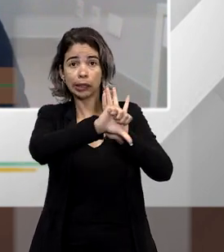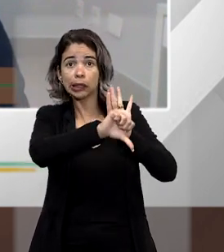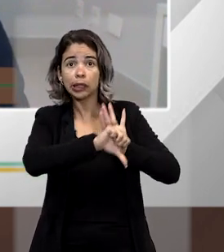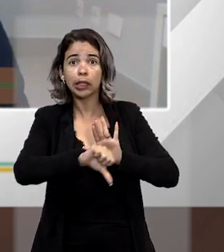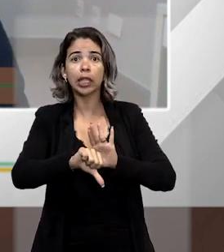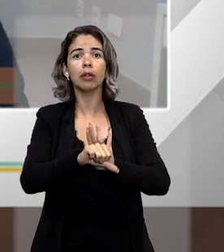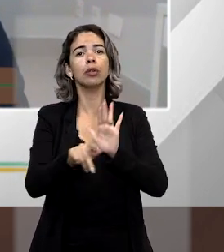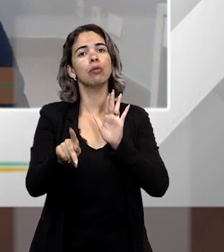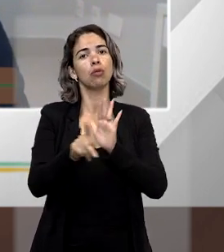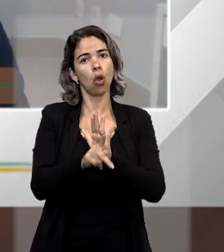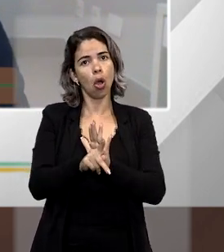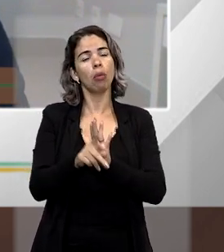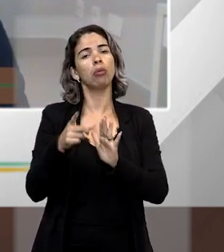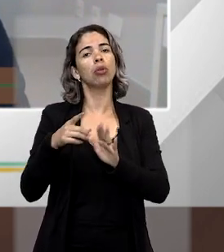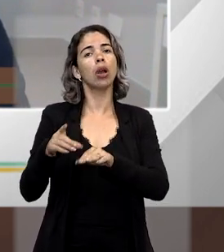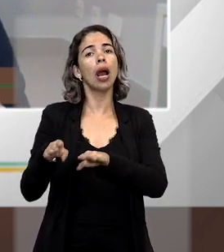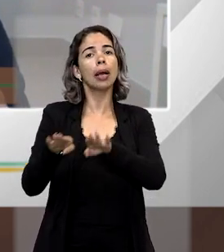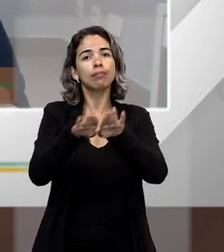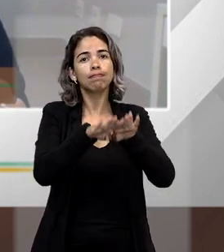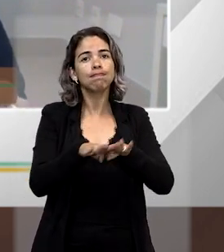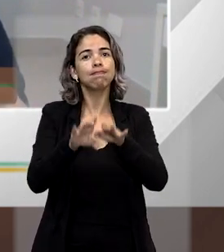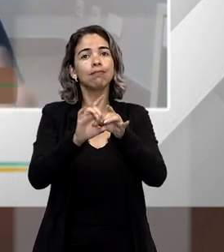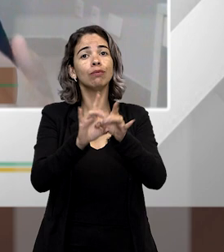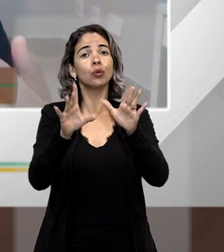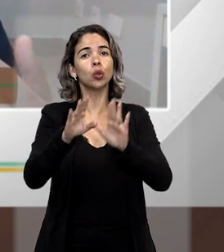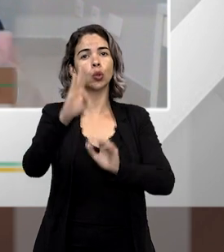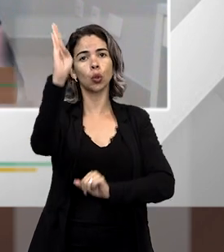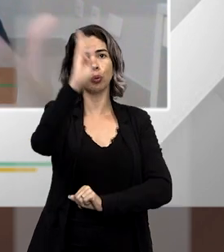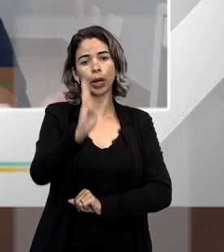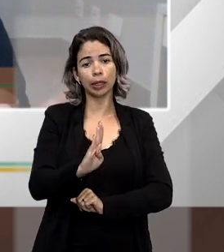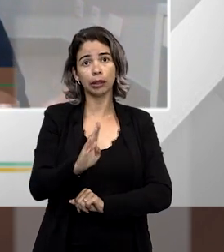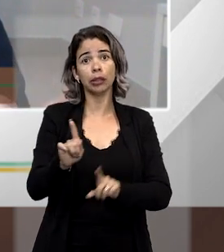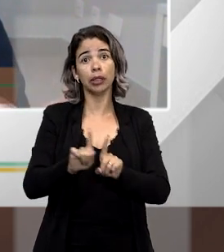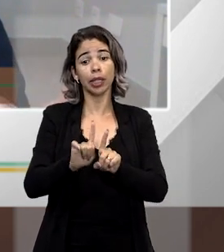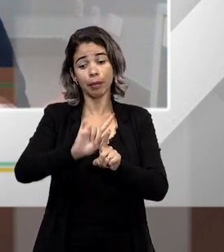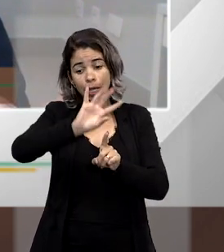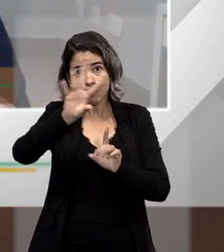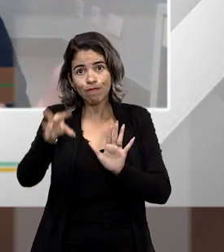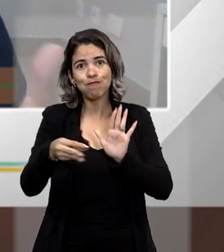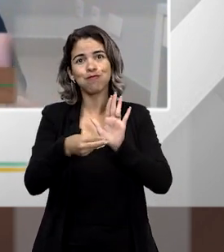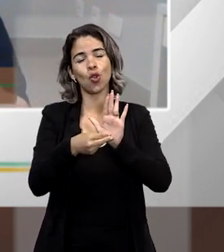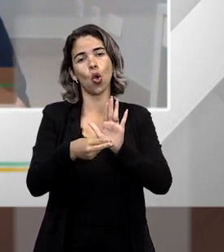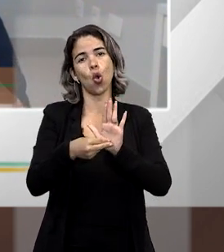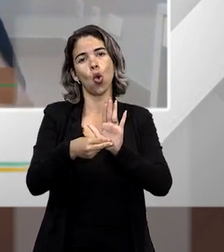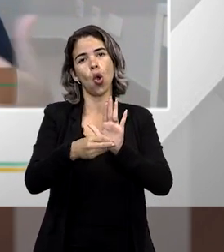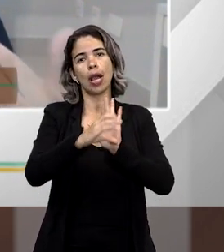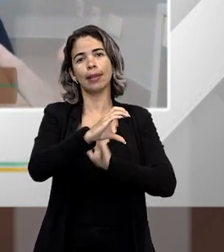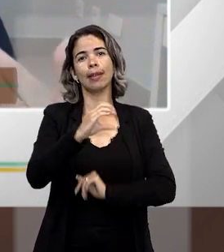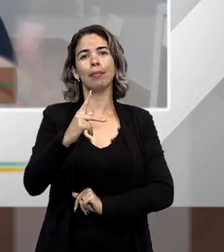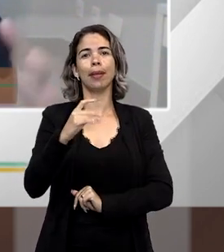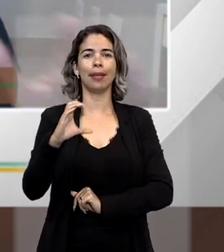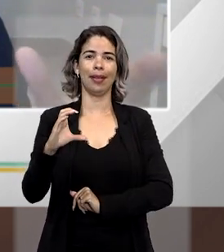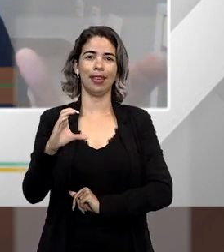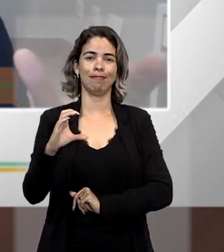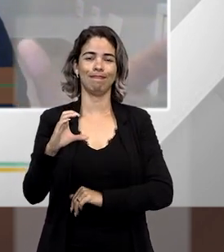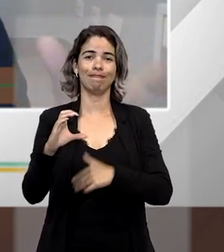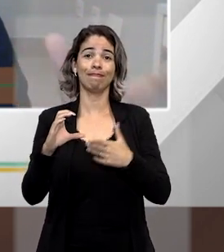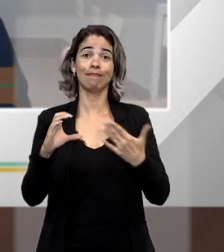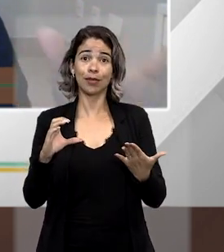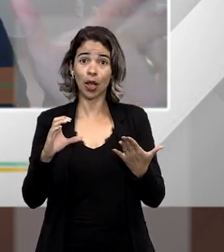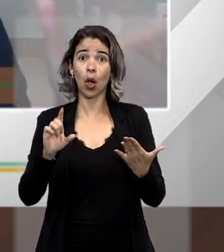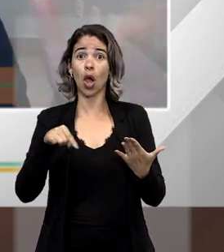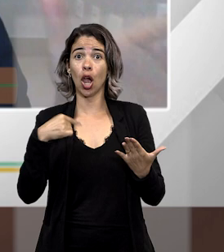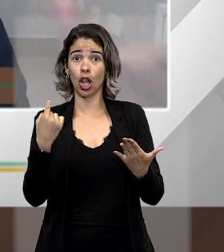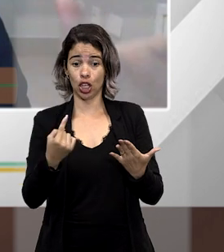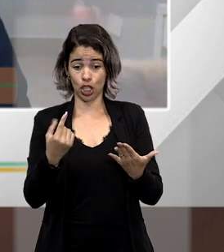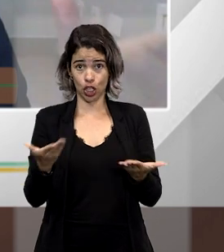preservação da democracia brasileira e ela os insere no Código Penal. Então, nós voltamos, na década agora